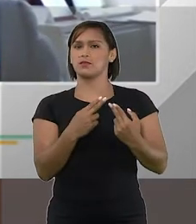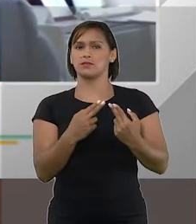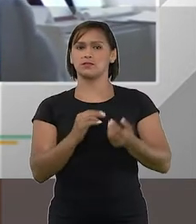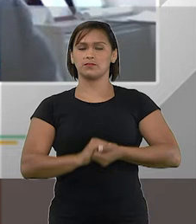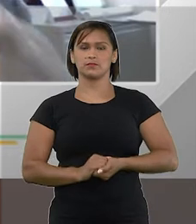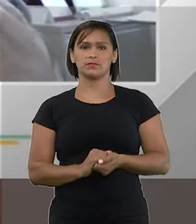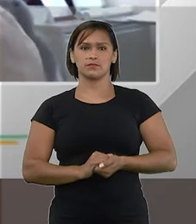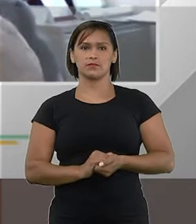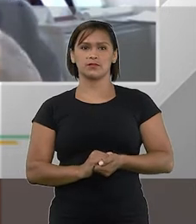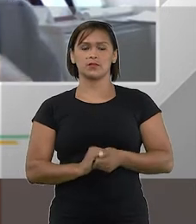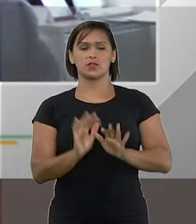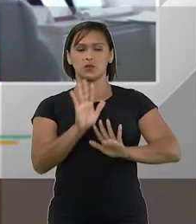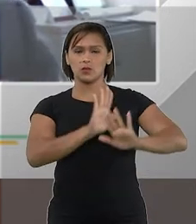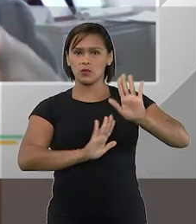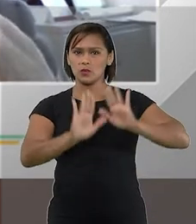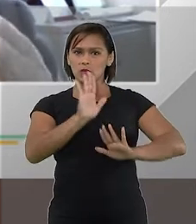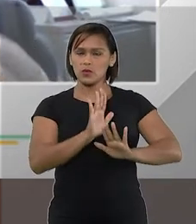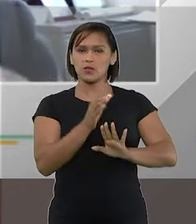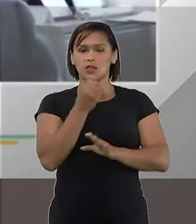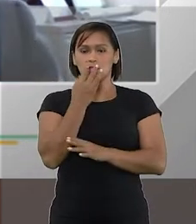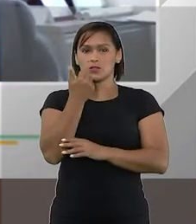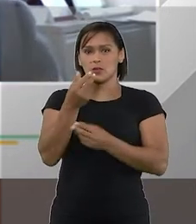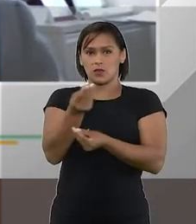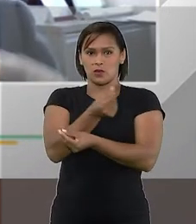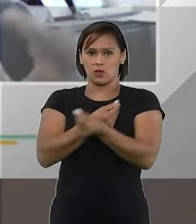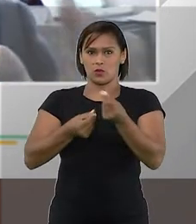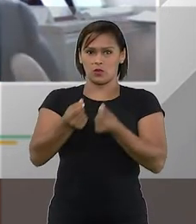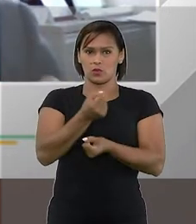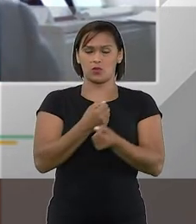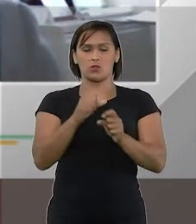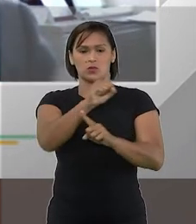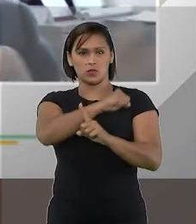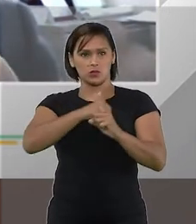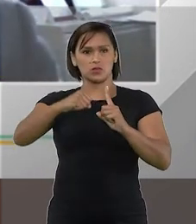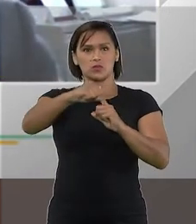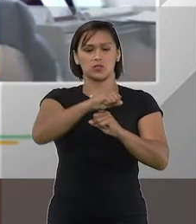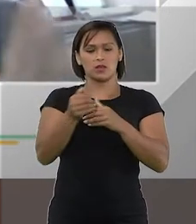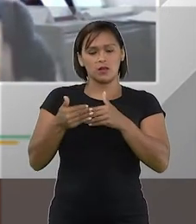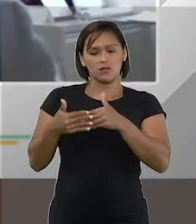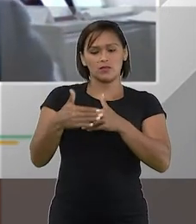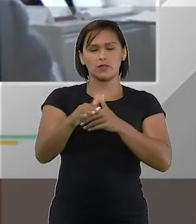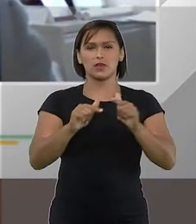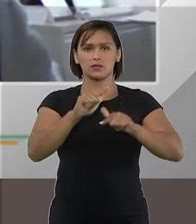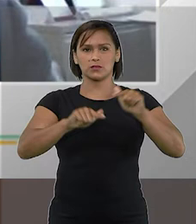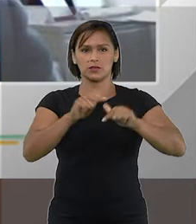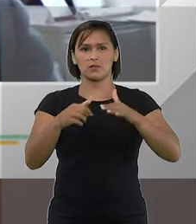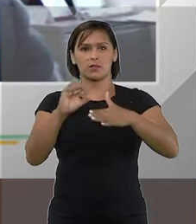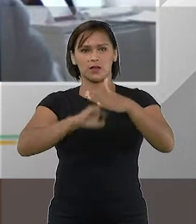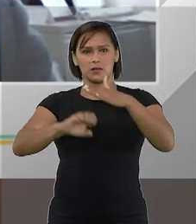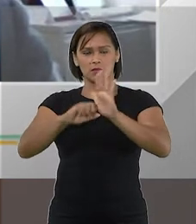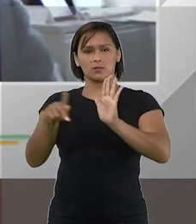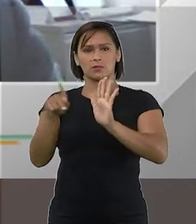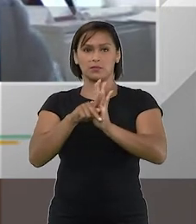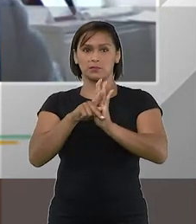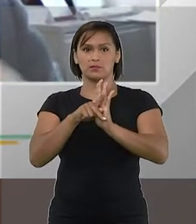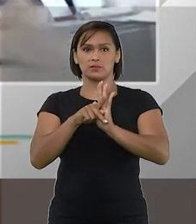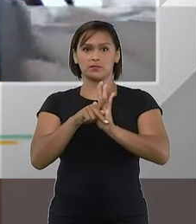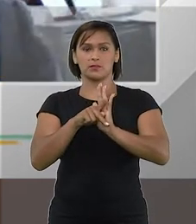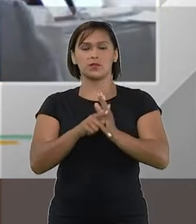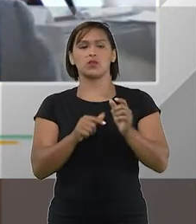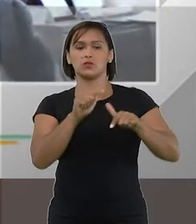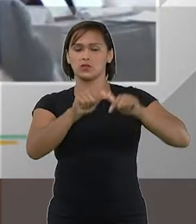mesmos, a preservação dos benefícios econômicos e sociais que decorrem da atividade empresarial, ou seja,